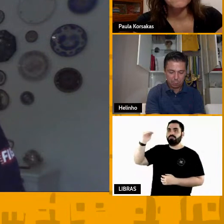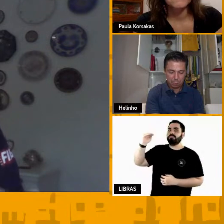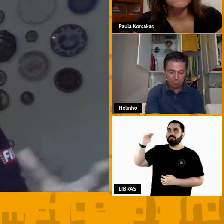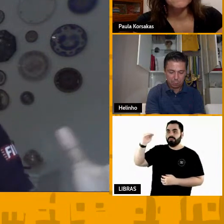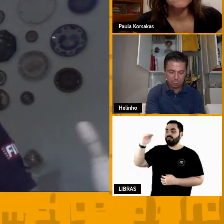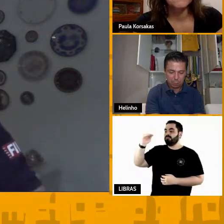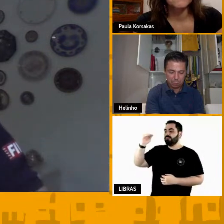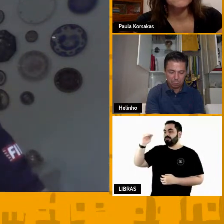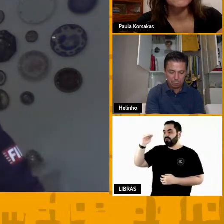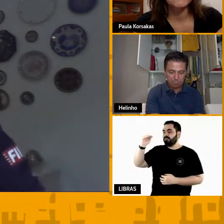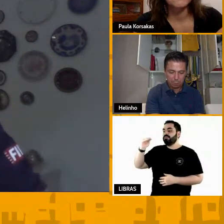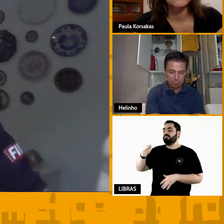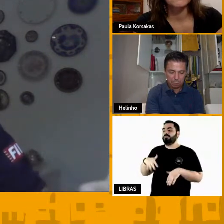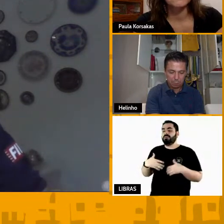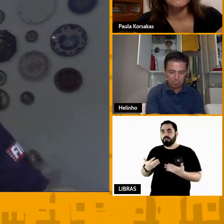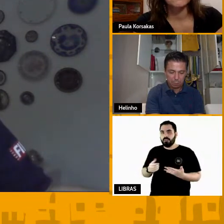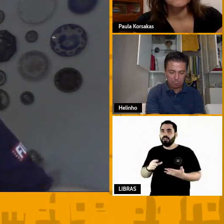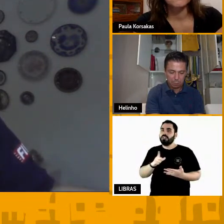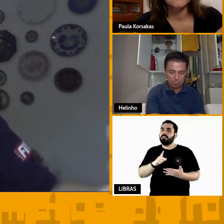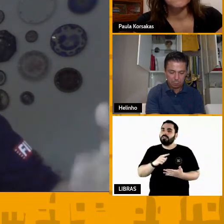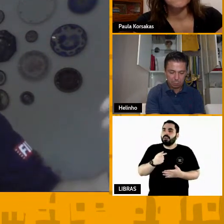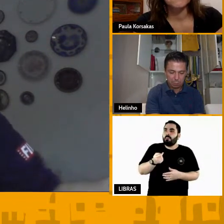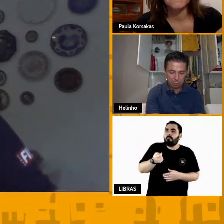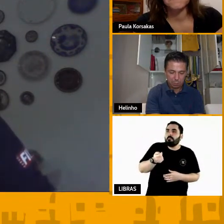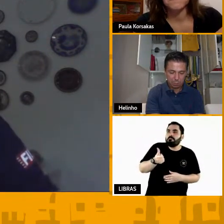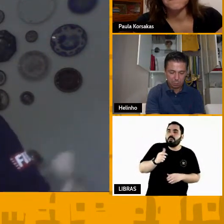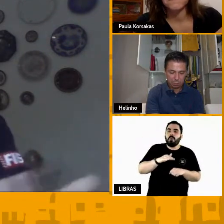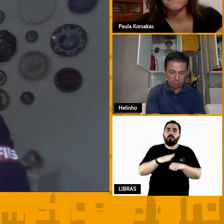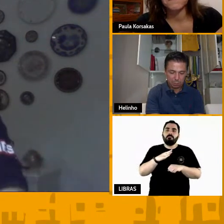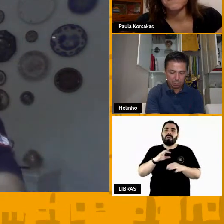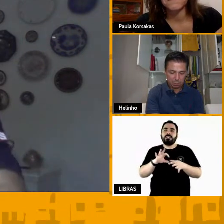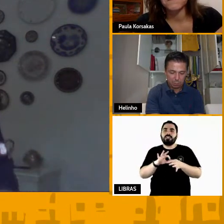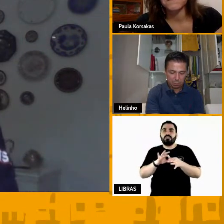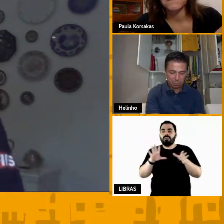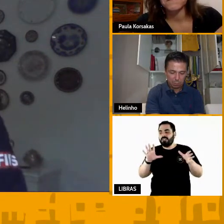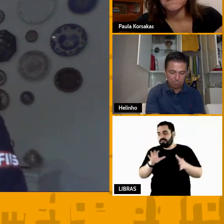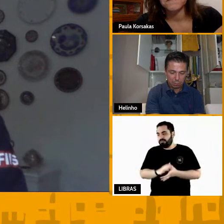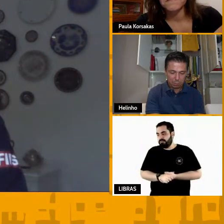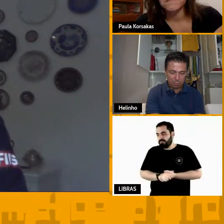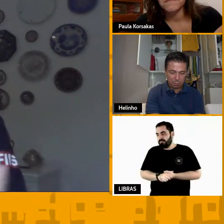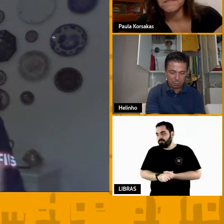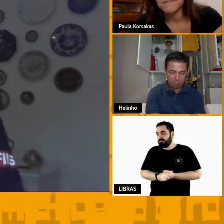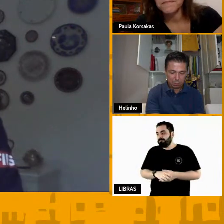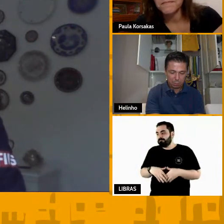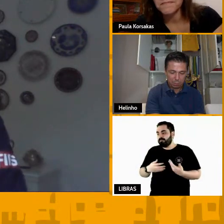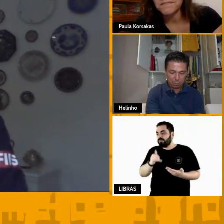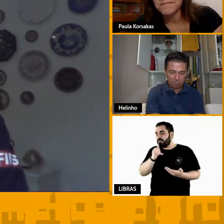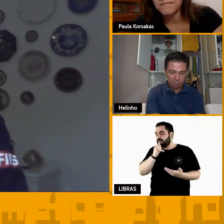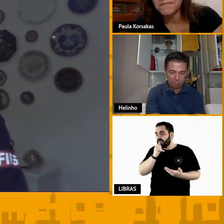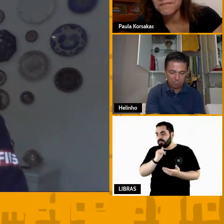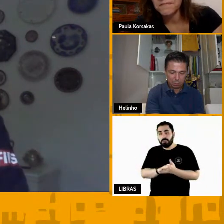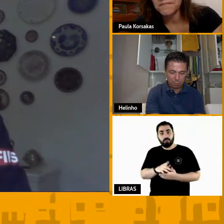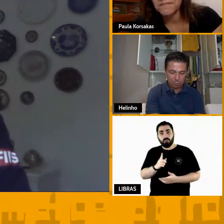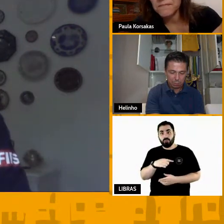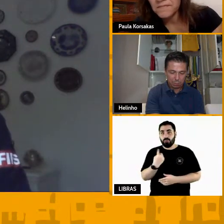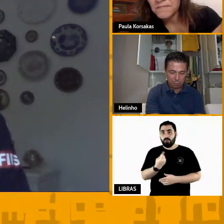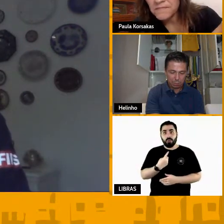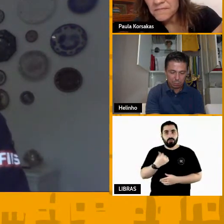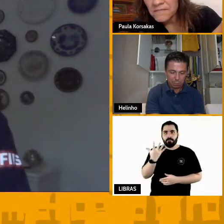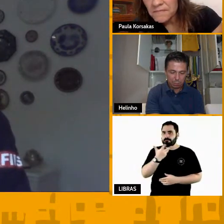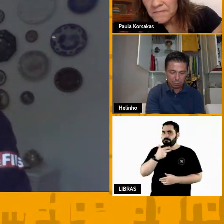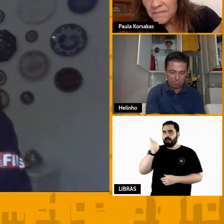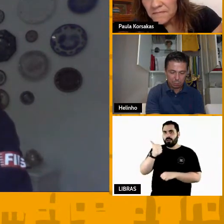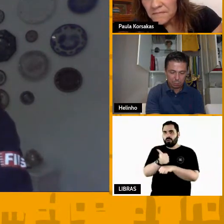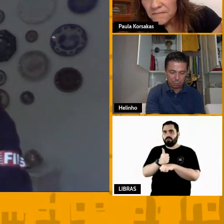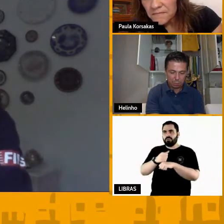menos de liberdade então eu tenho um jogador que vou usar o exemplo do nosso maior arremessador de todos os tempos o Oscar Schmidt